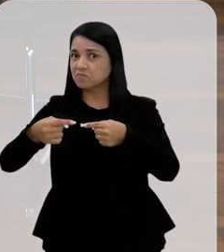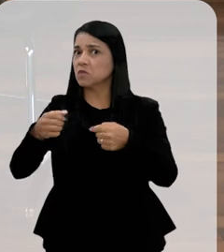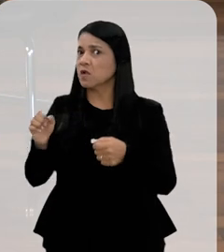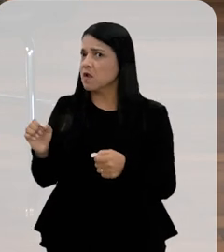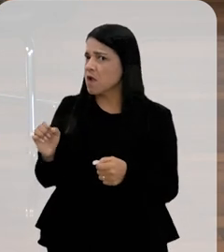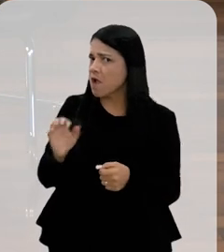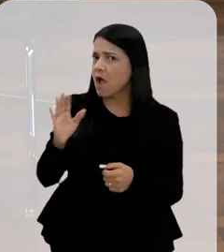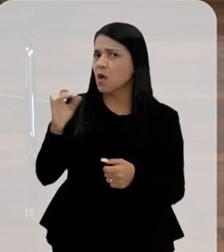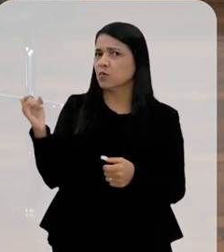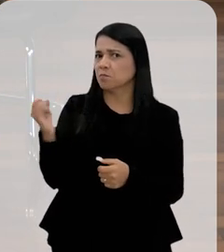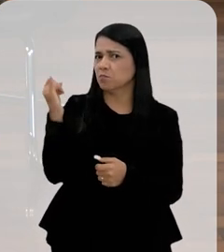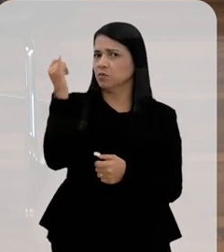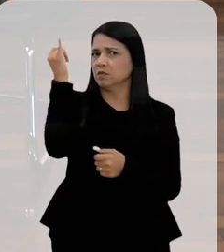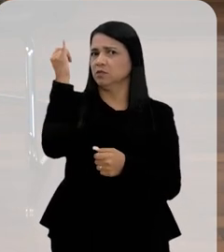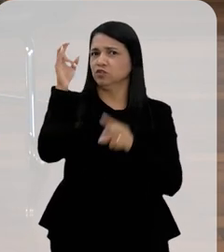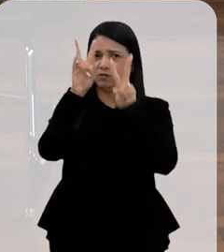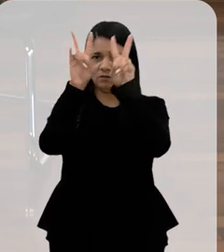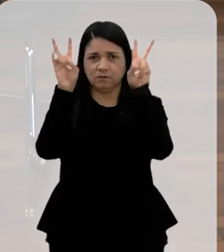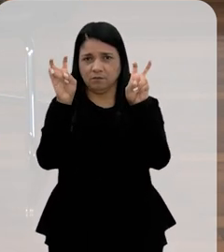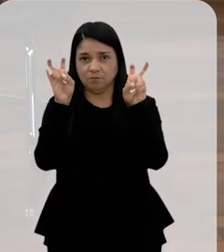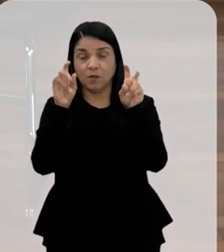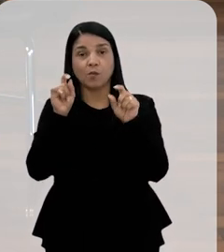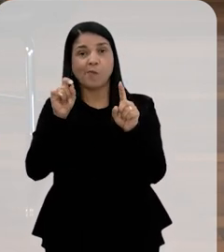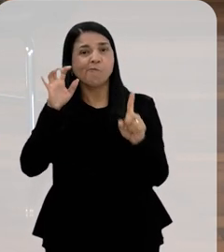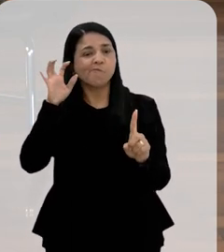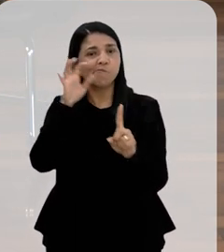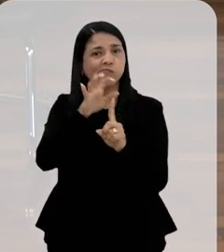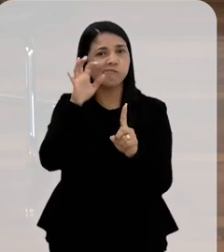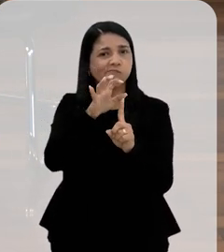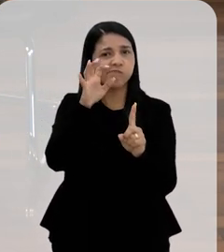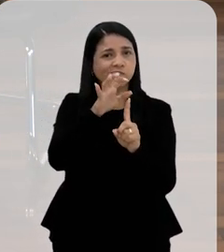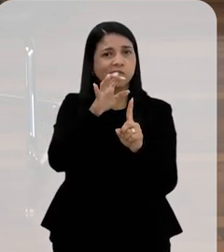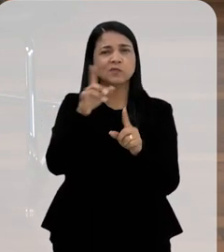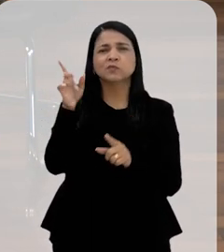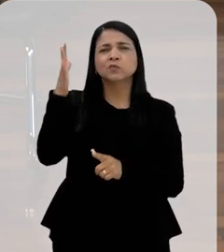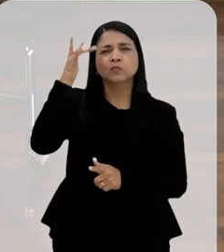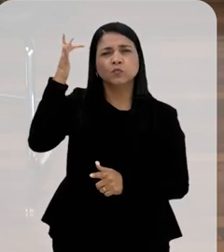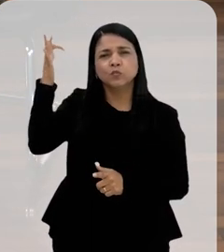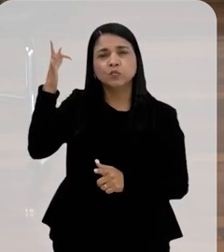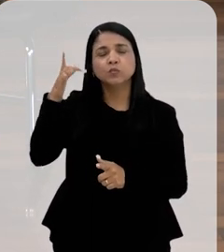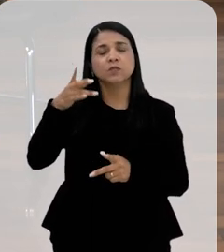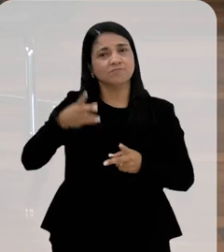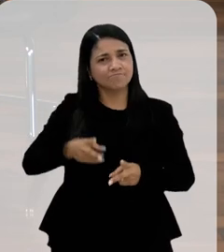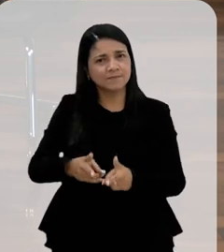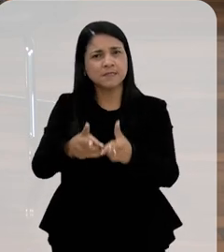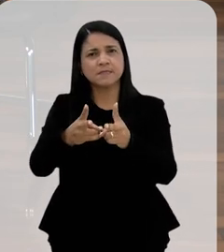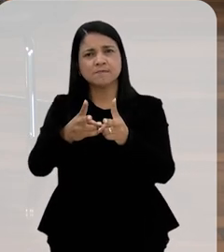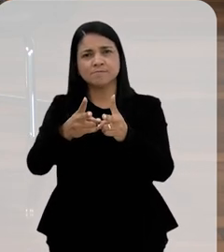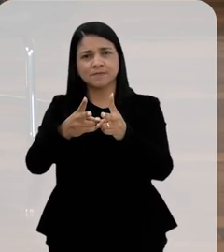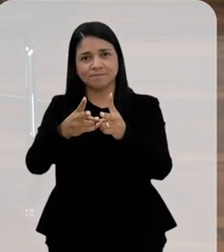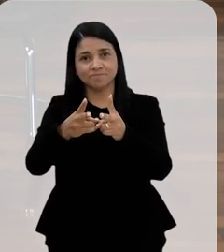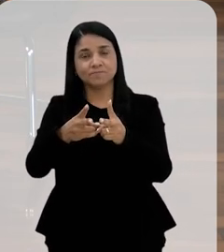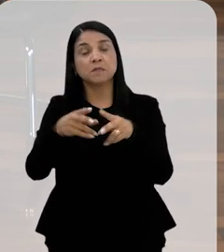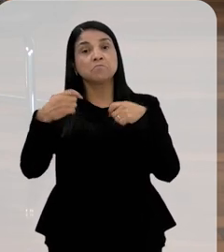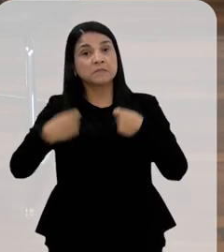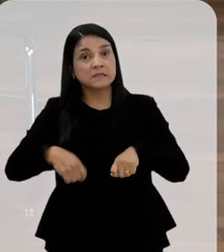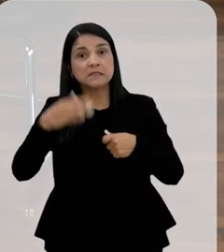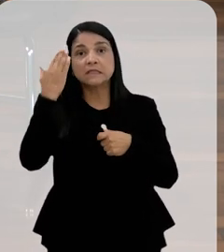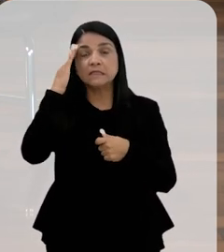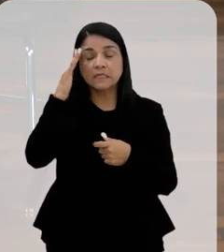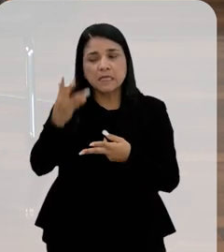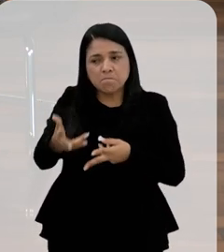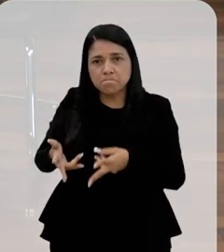muito caro, muito importante e que nos afeta todos os dias de maneira constante e permanente e que precisa ser